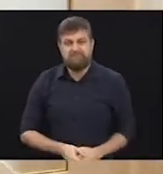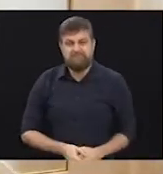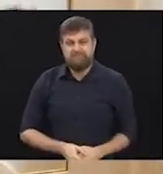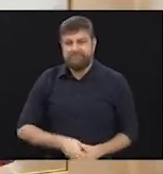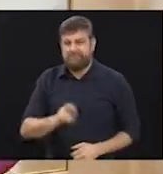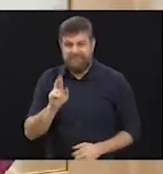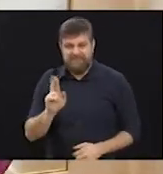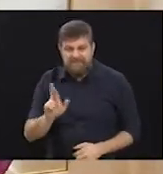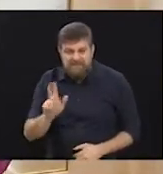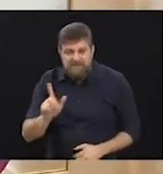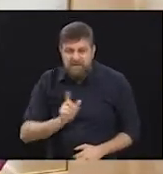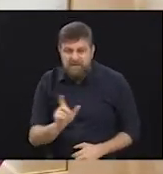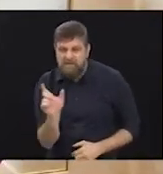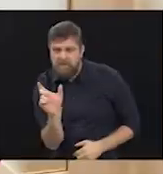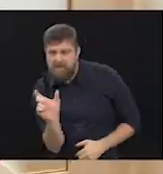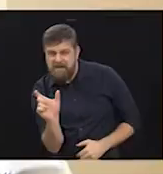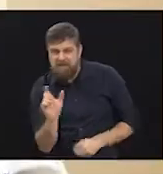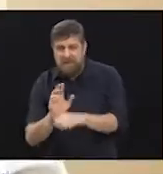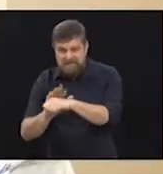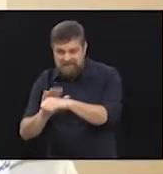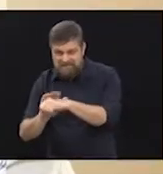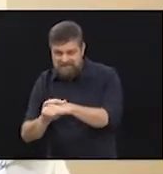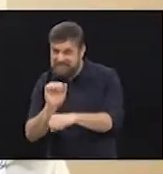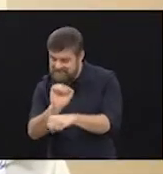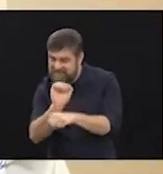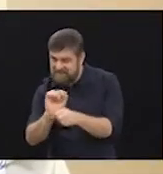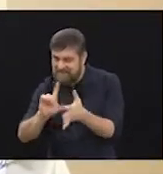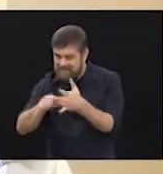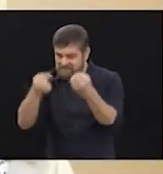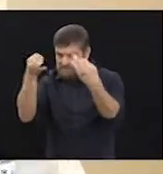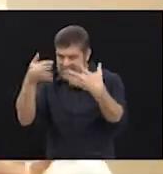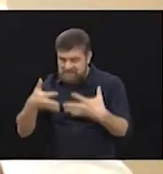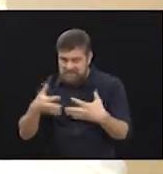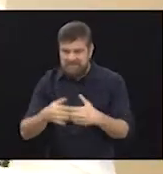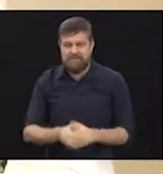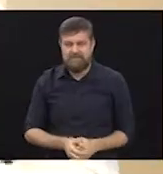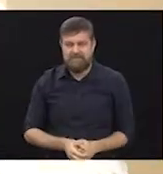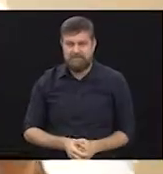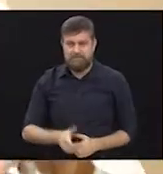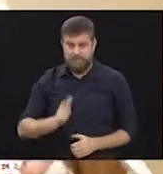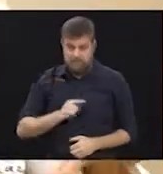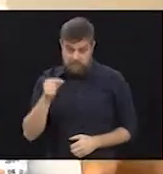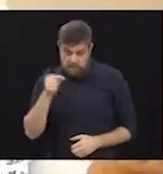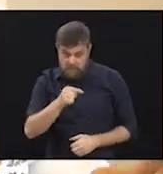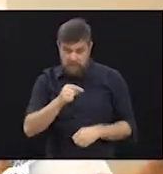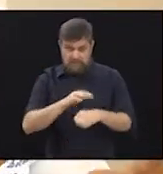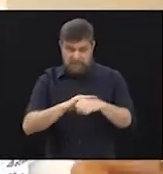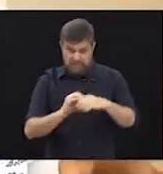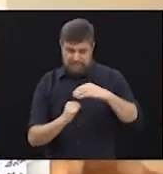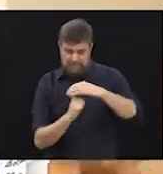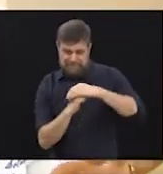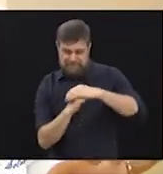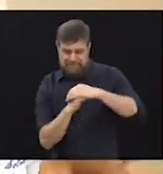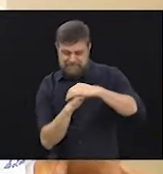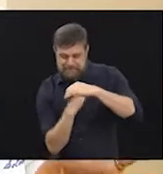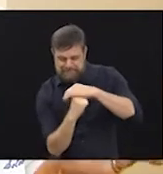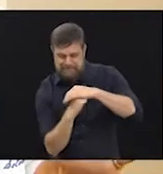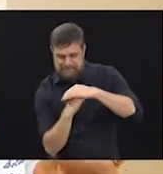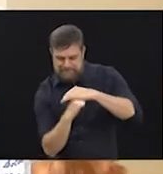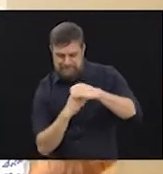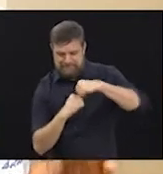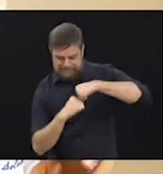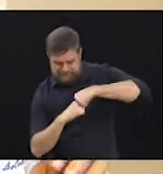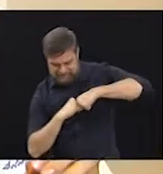existe mais a artrite, então. Não, a artrite existe. Vamos falar dela ainda. Então, a osteoartrite é essa patologia um pouco